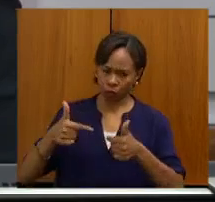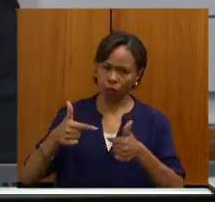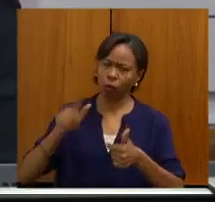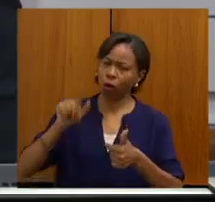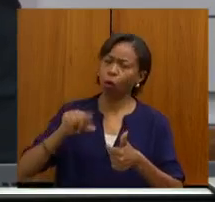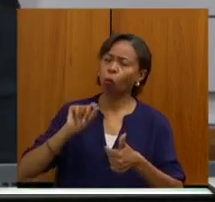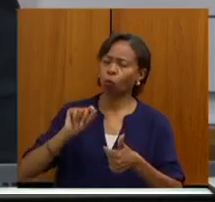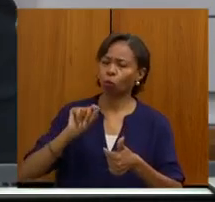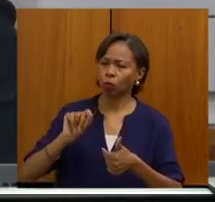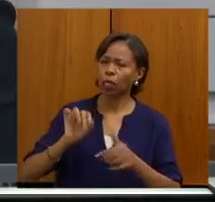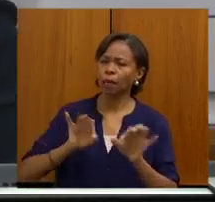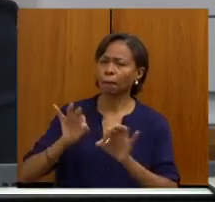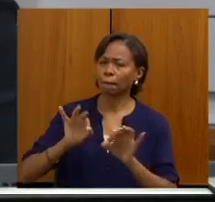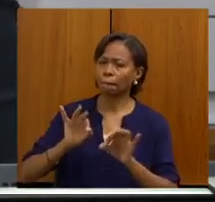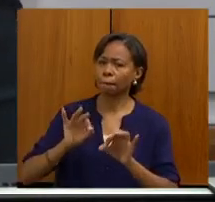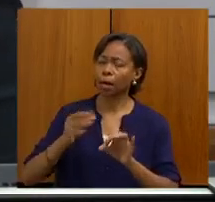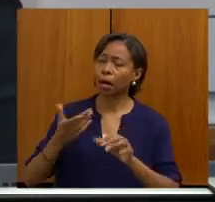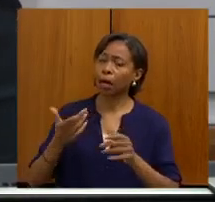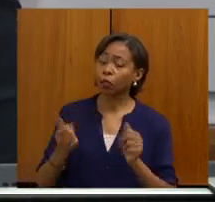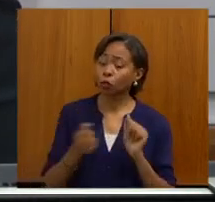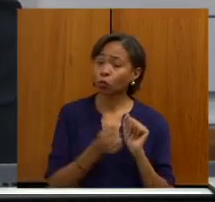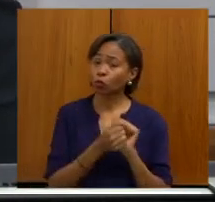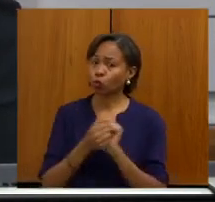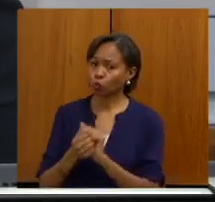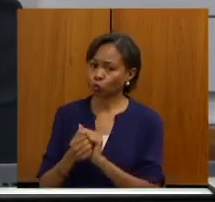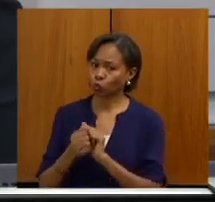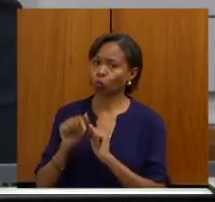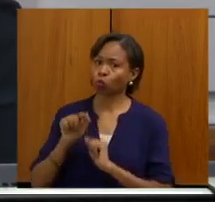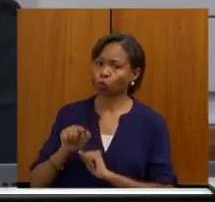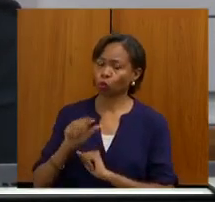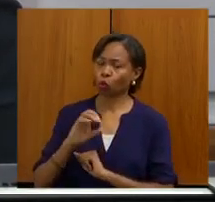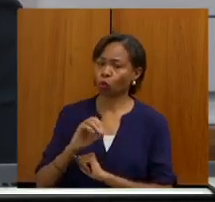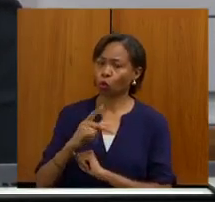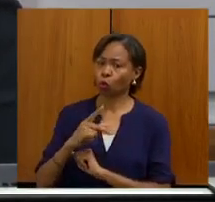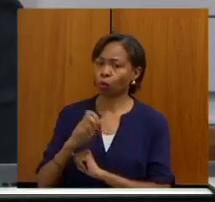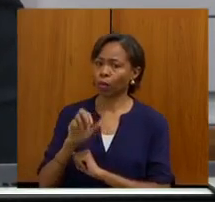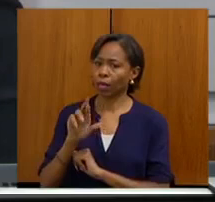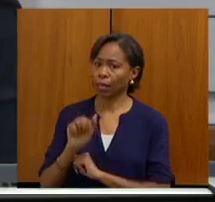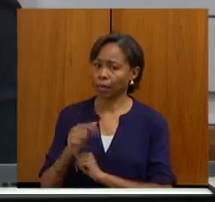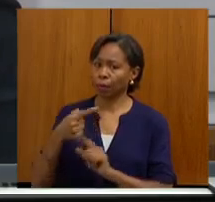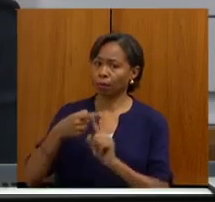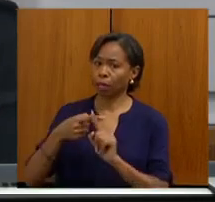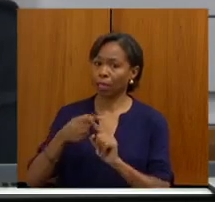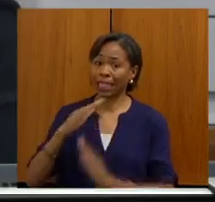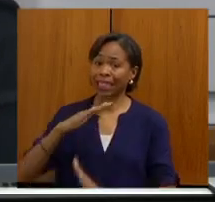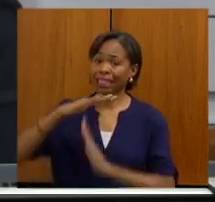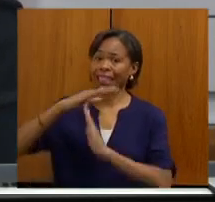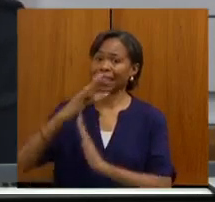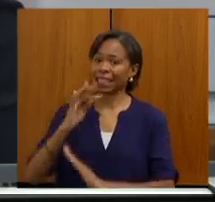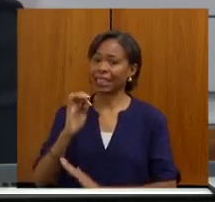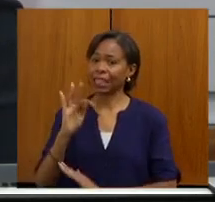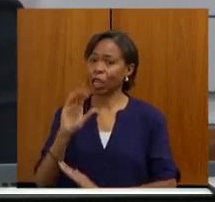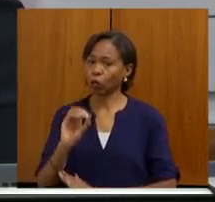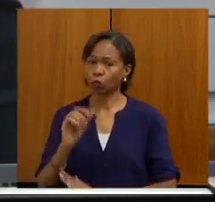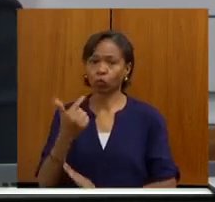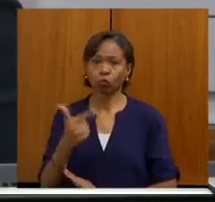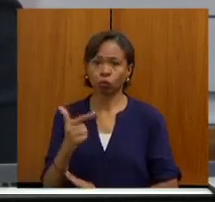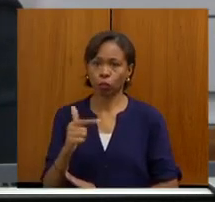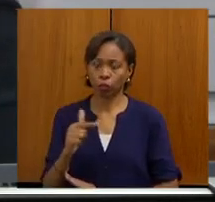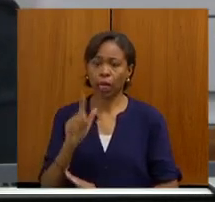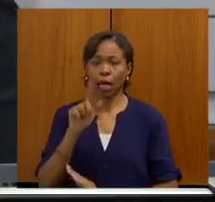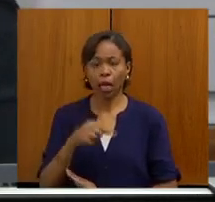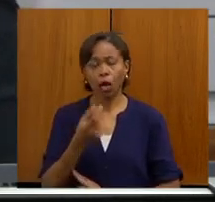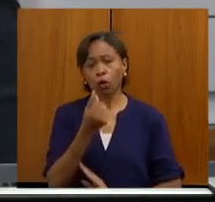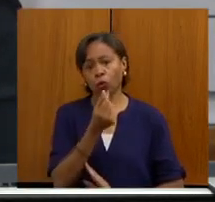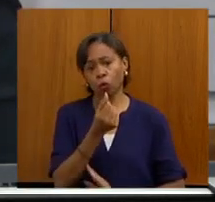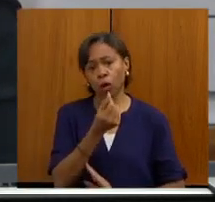é acompanhar a ideia do Pera Mais. Primeiro, não tem teto. Tudo que for feito vai ser pago e uma tabela diferenciada. A nossa tabela hoje do